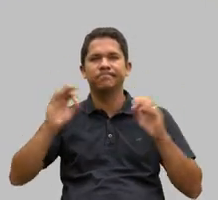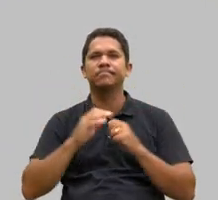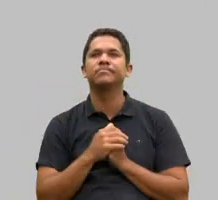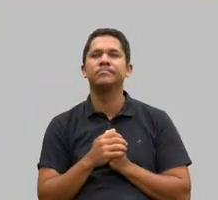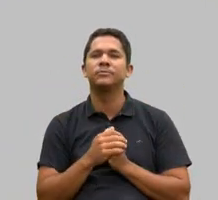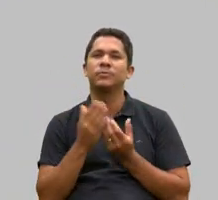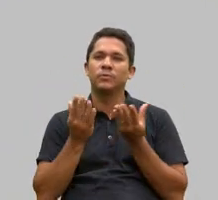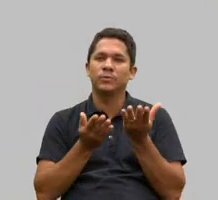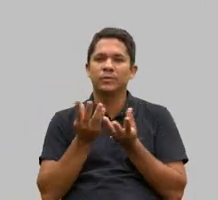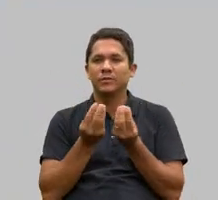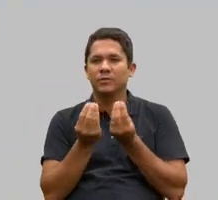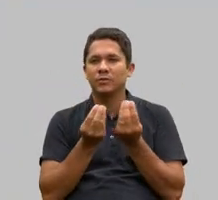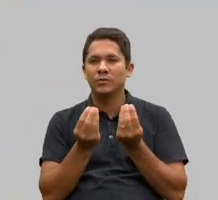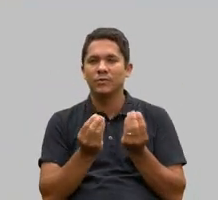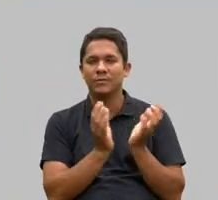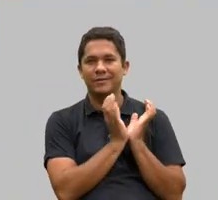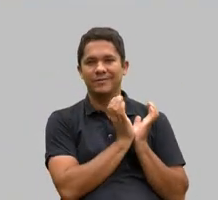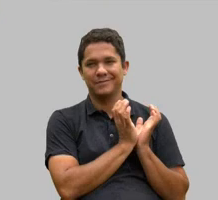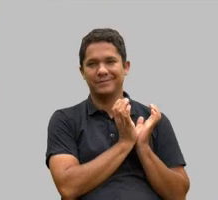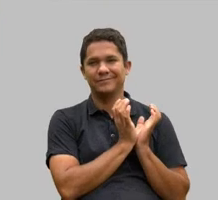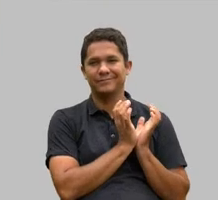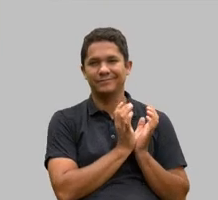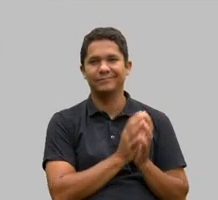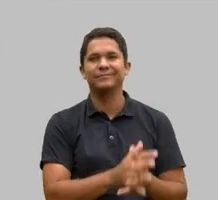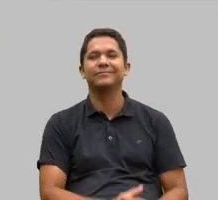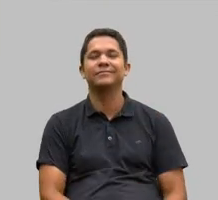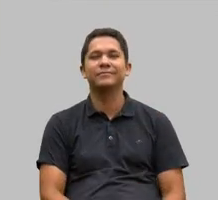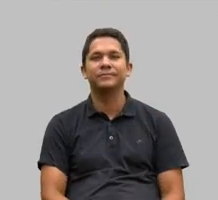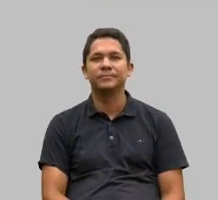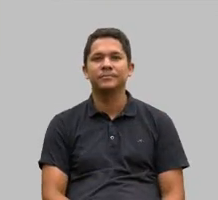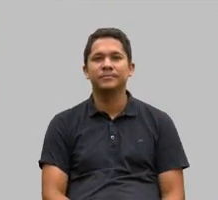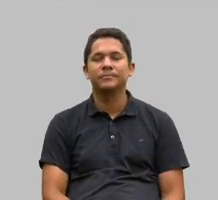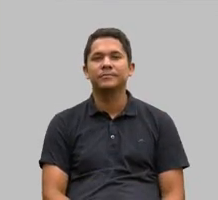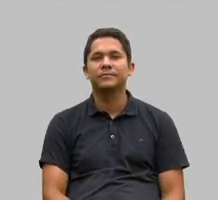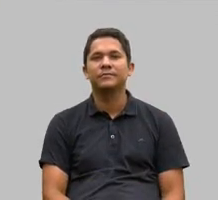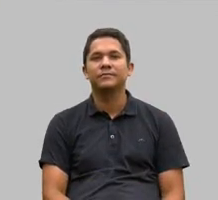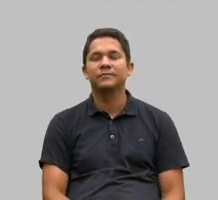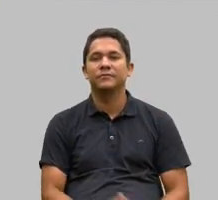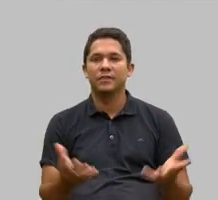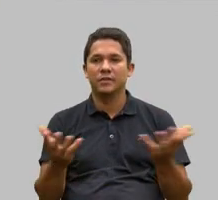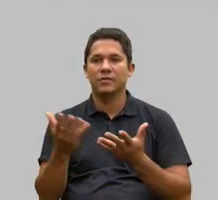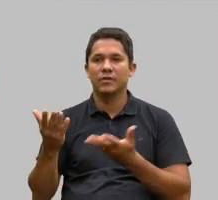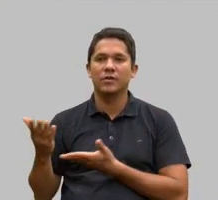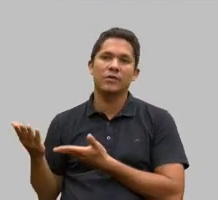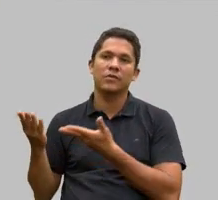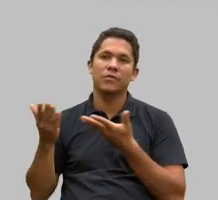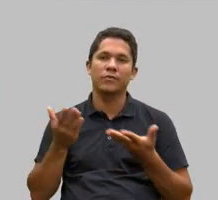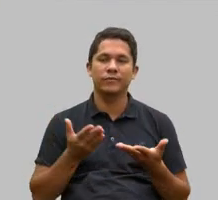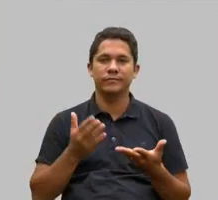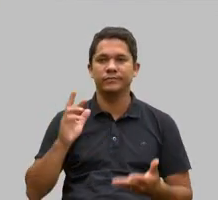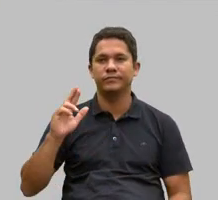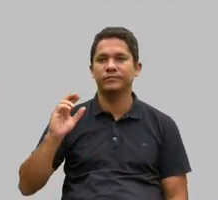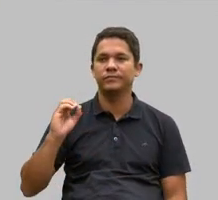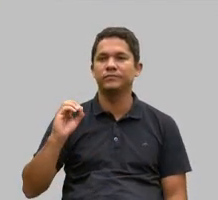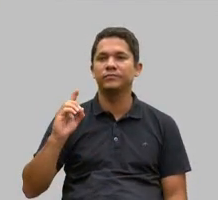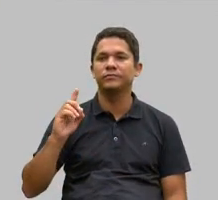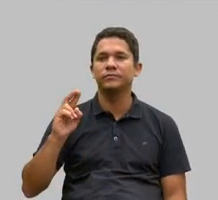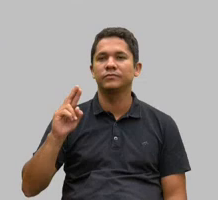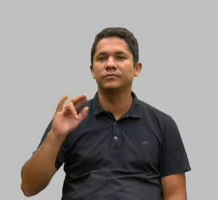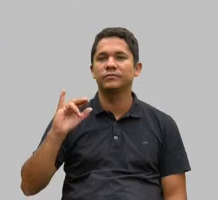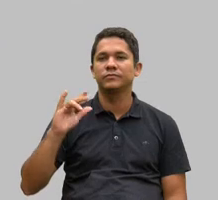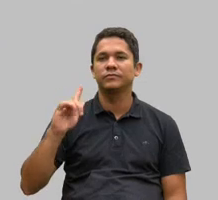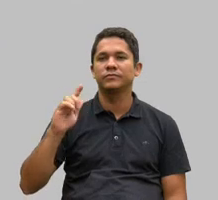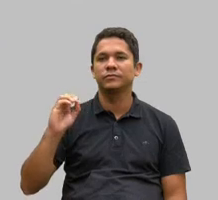APAI. Passa a palavra agora ao Rodrigo Marinho Sterling, presidente do Centro Mineiro e de Voluntariado